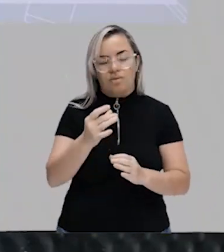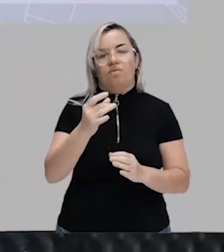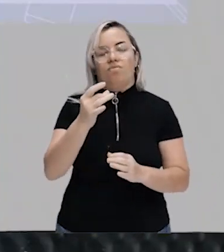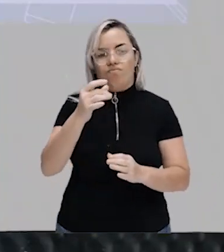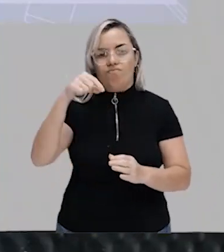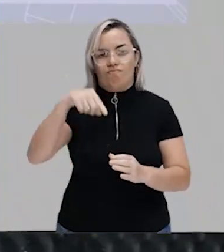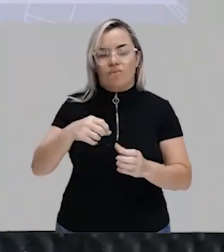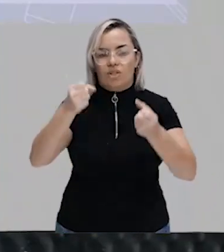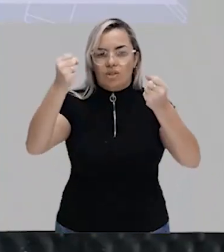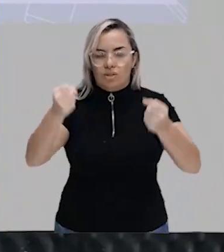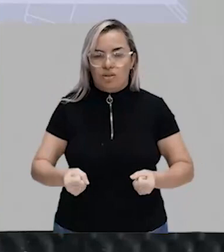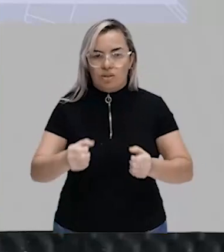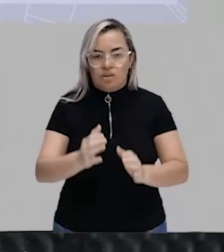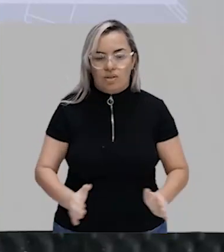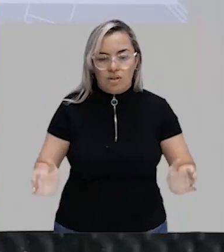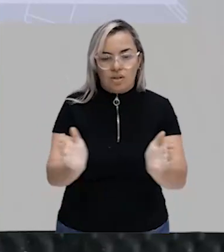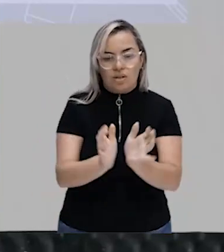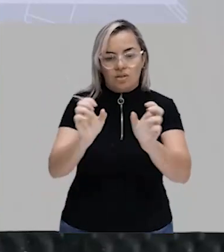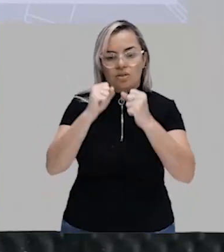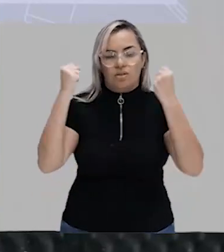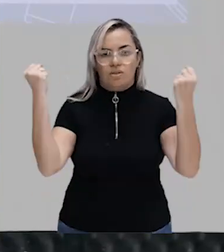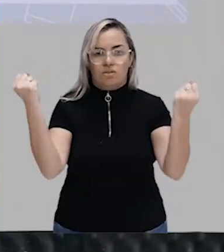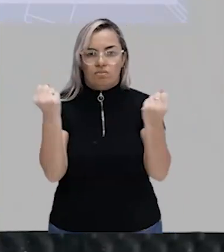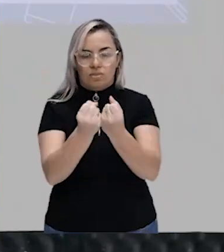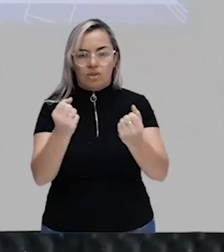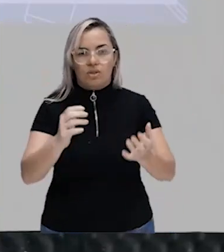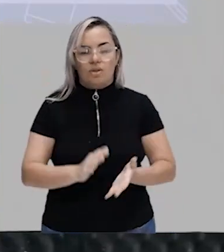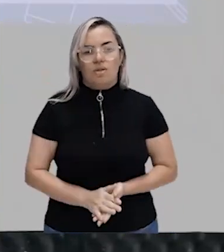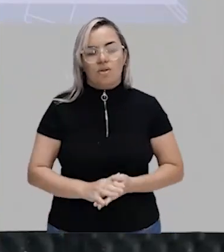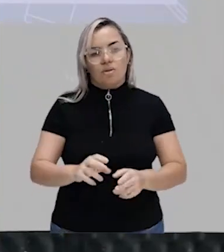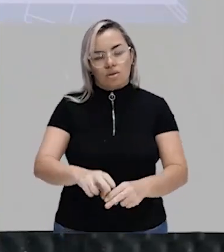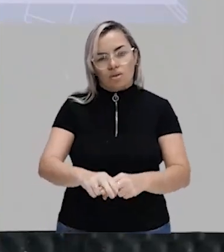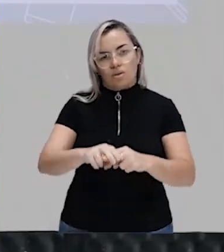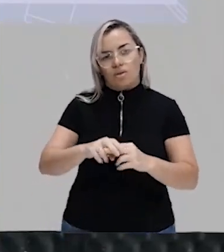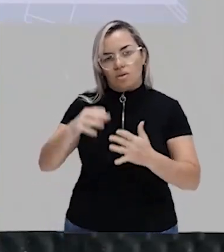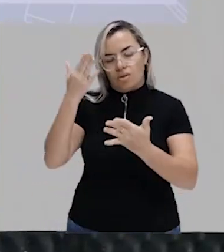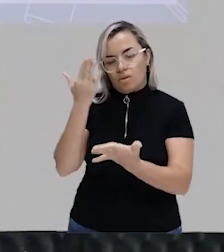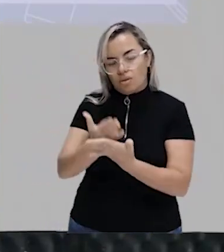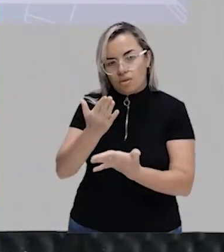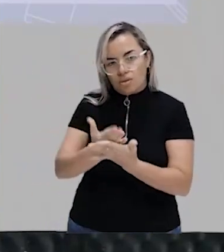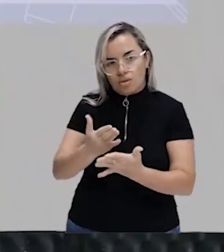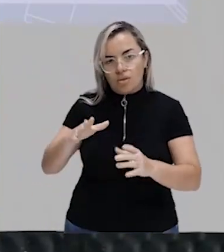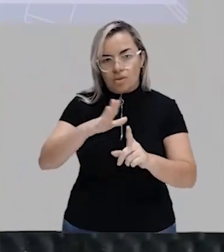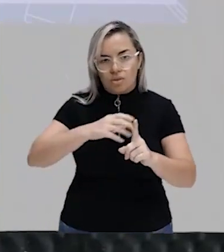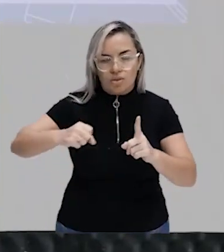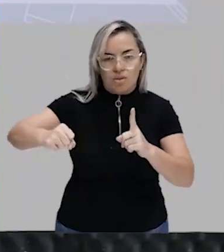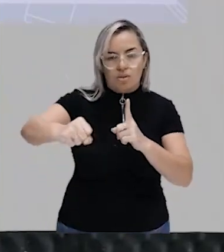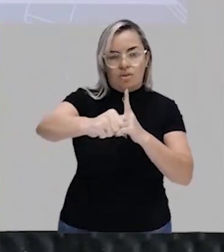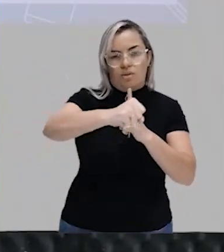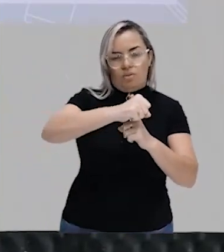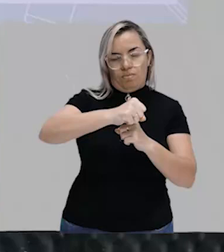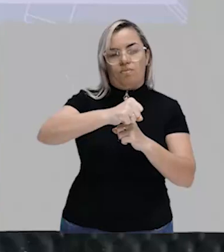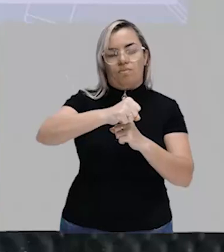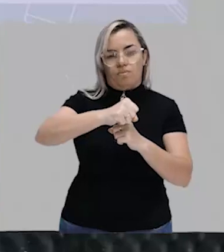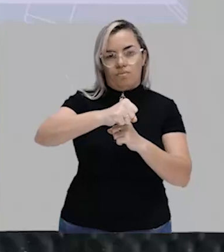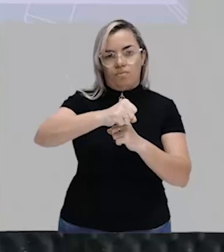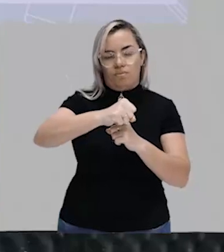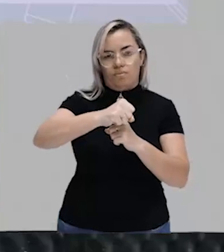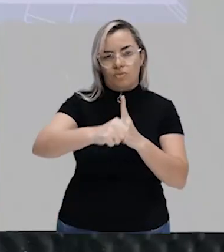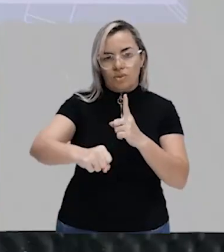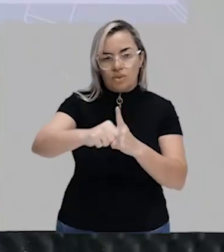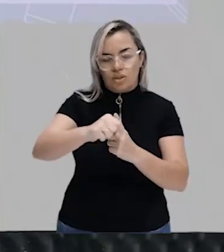a gente pode falar sobre classes sociais. Tanto é que quando a gente estuda na sociologia a